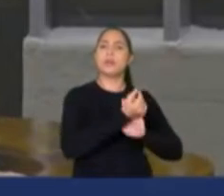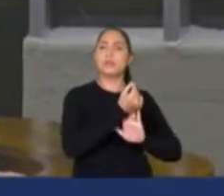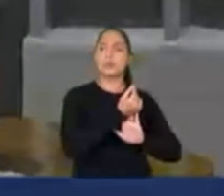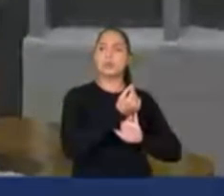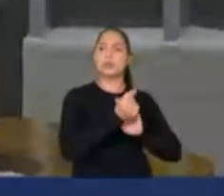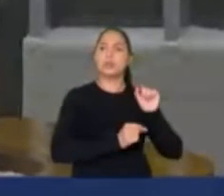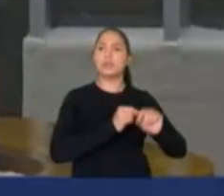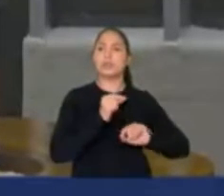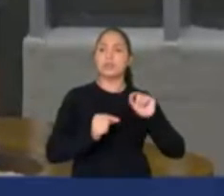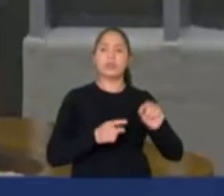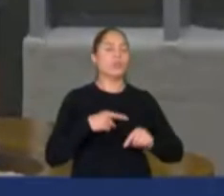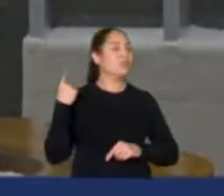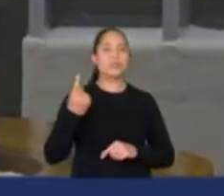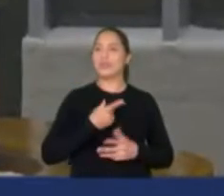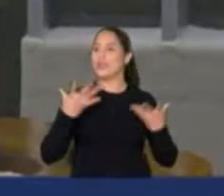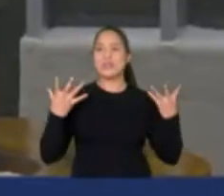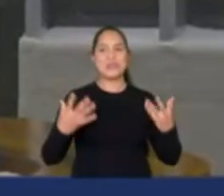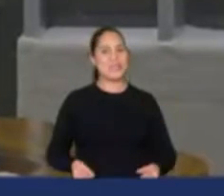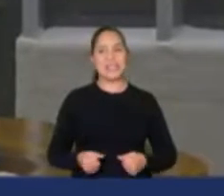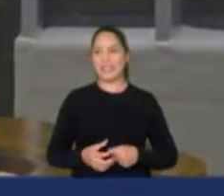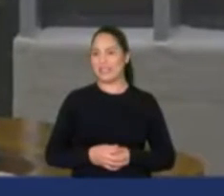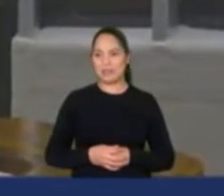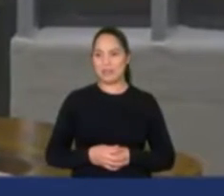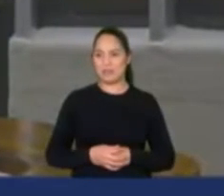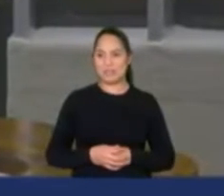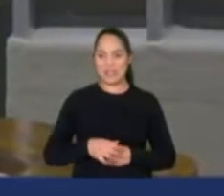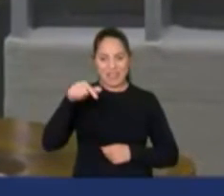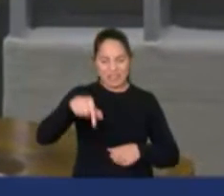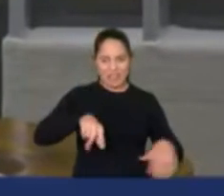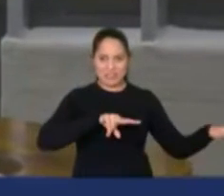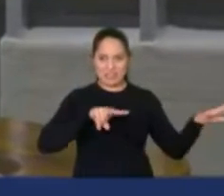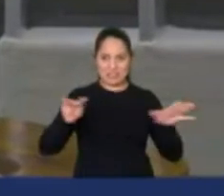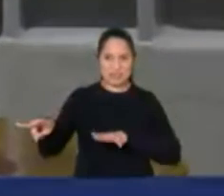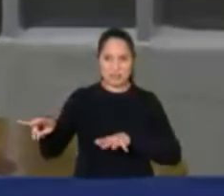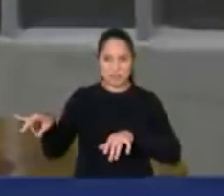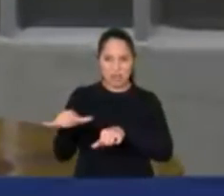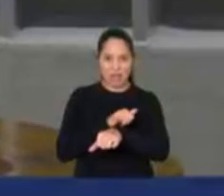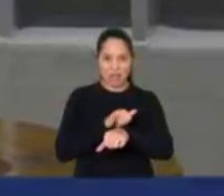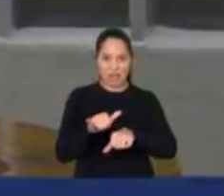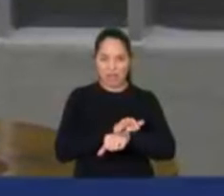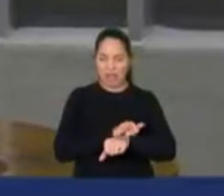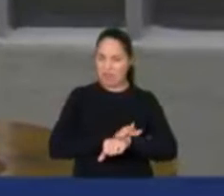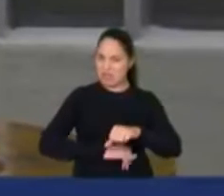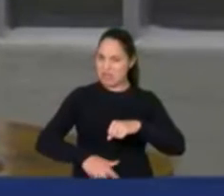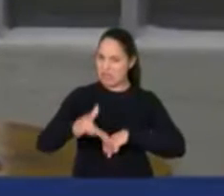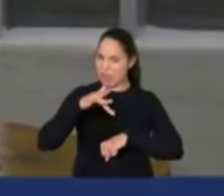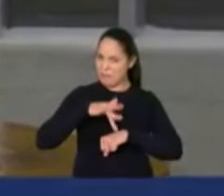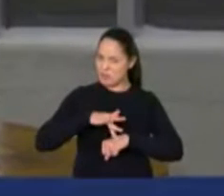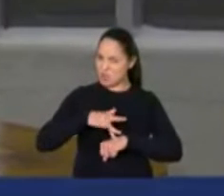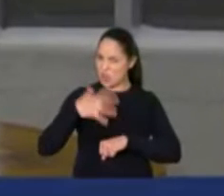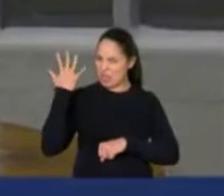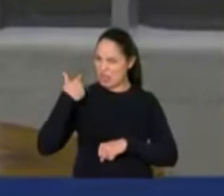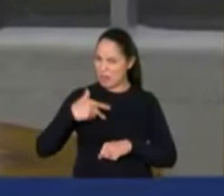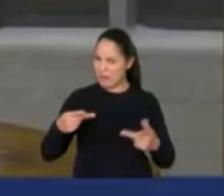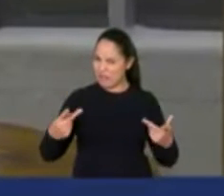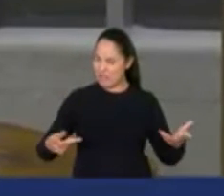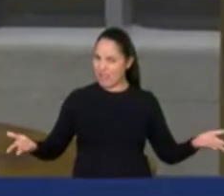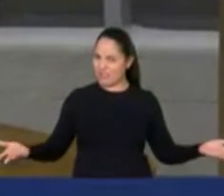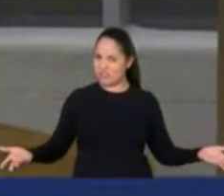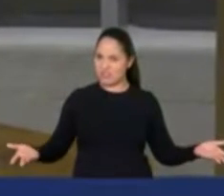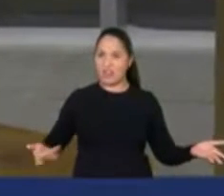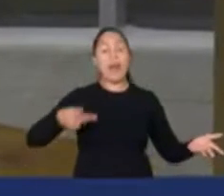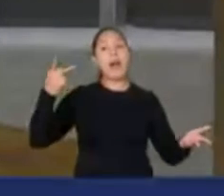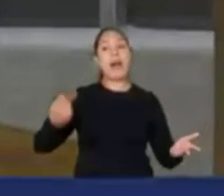Nós não aceitamos a lógica de tratar essa semana com uma normalidade absurda. A Câmara dos Deputados deveria estar se